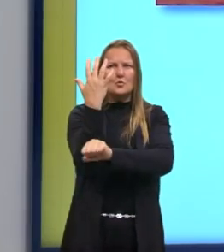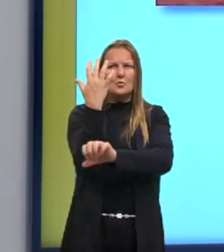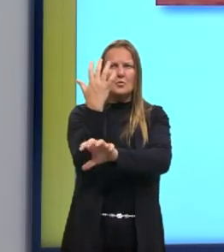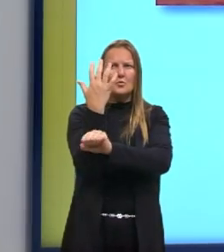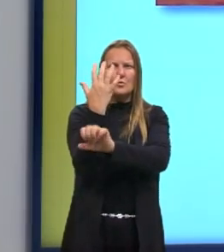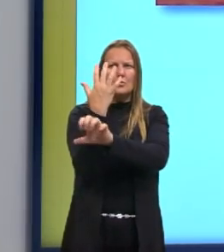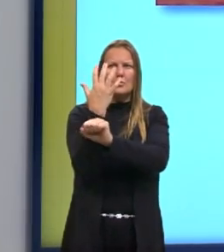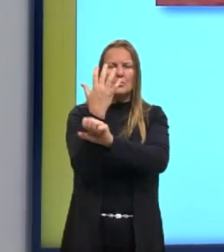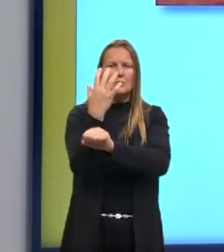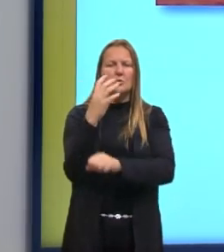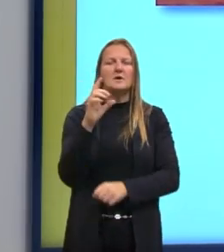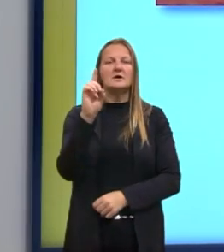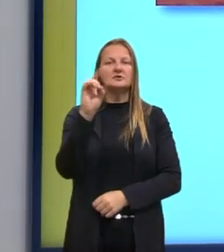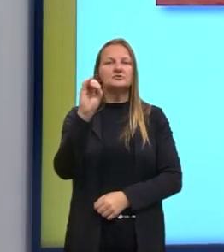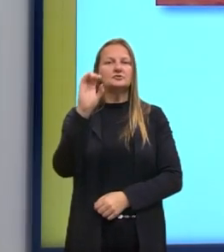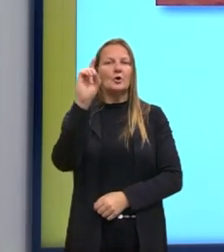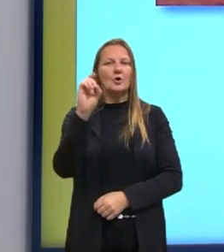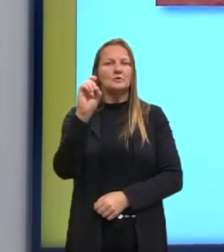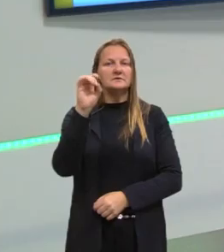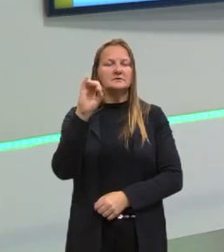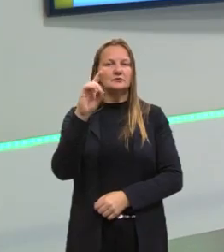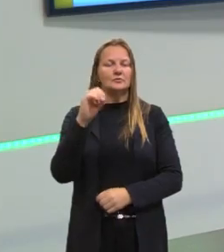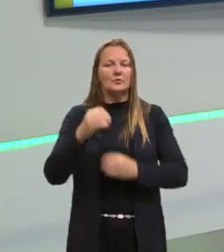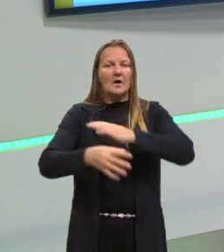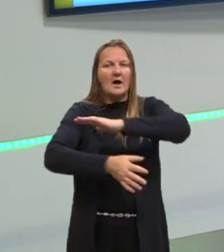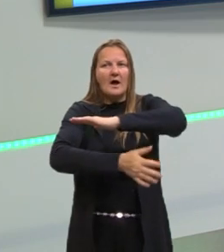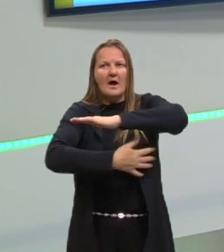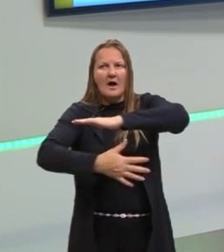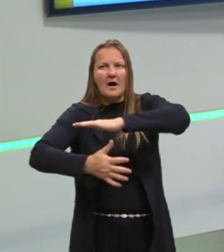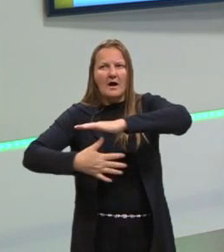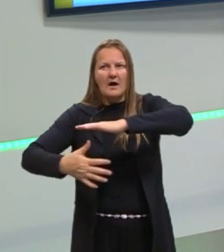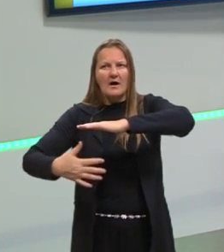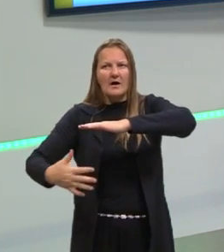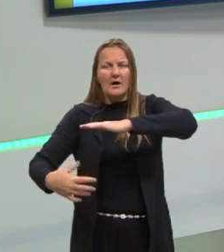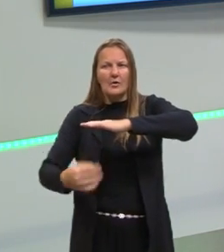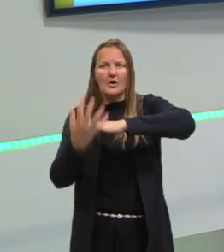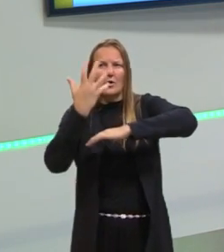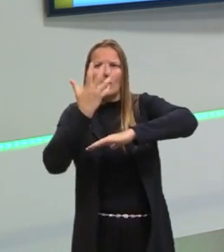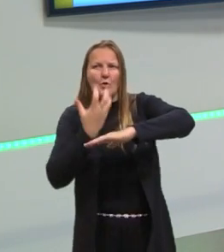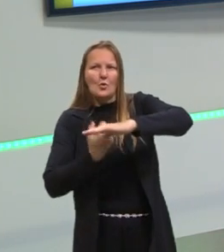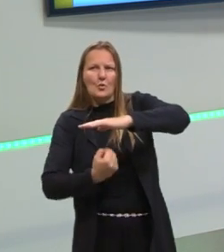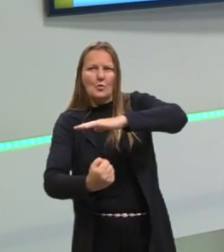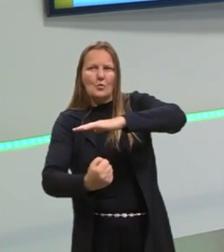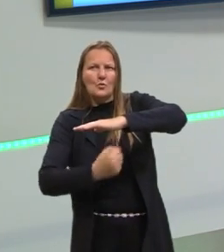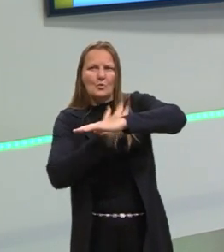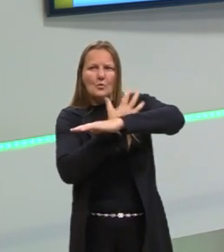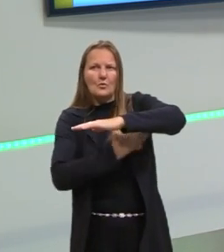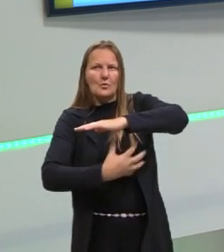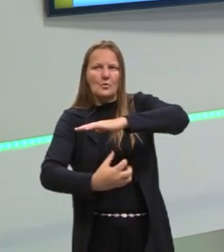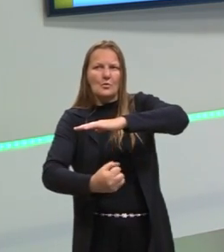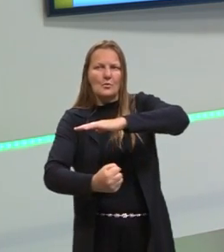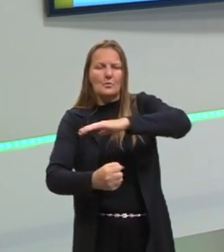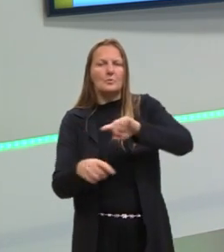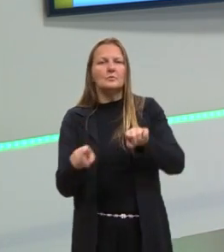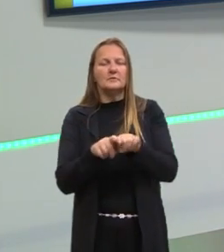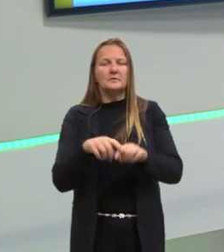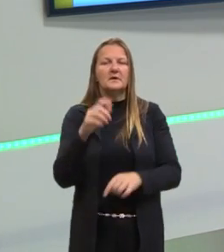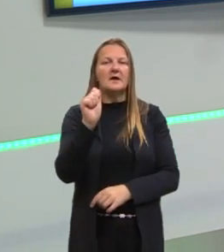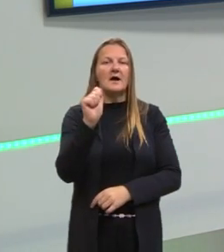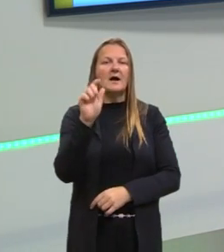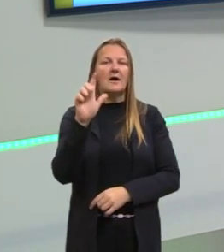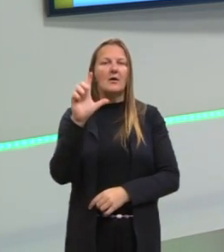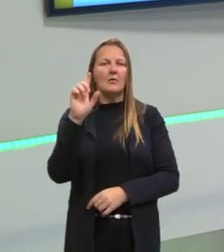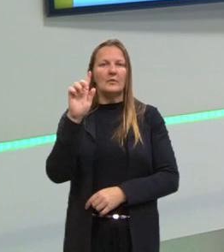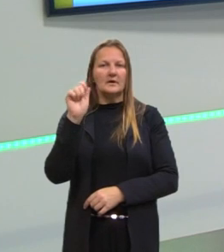absorvido também pelos mares, as algas. Aqui, então, o carbono volta para a atmosfera também, através de queima de